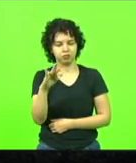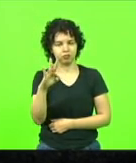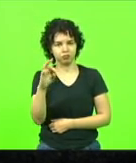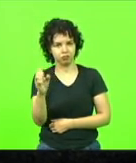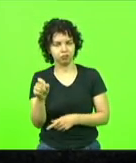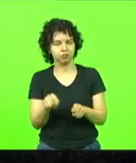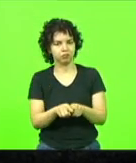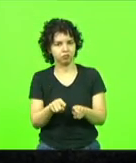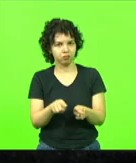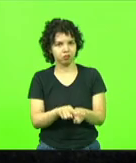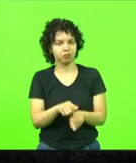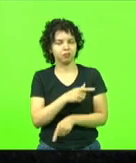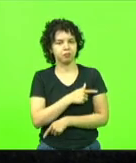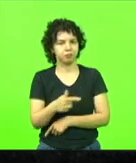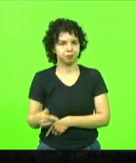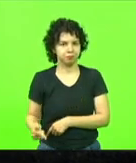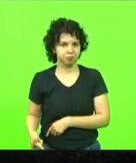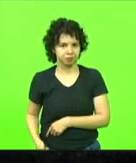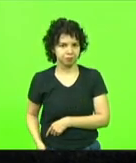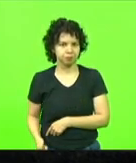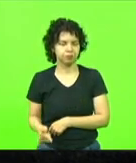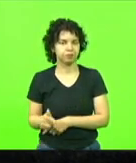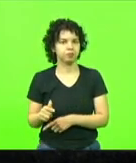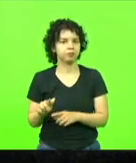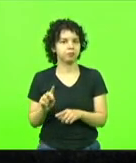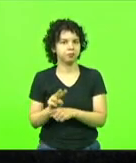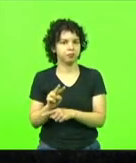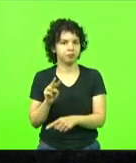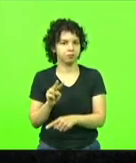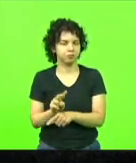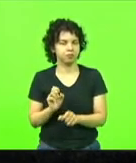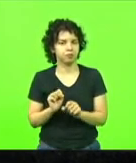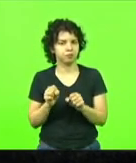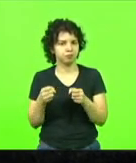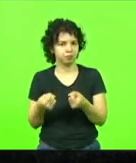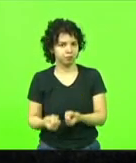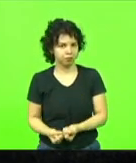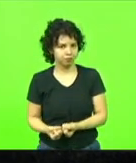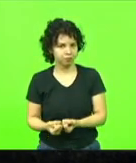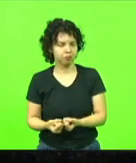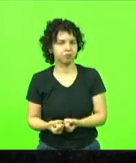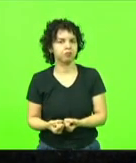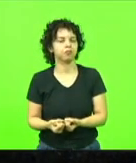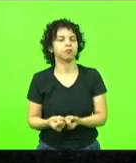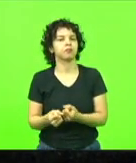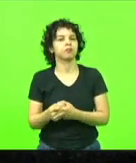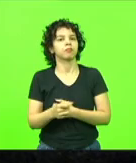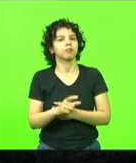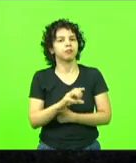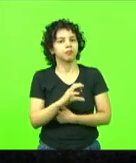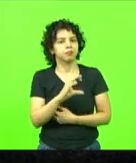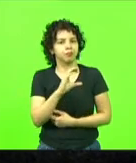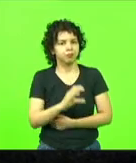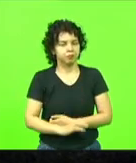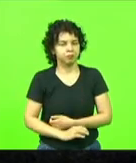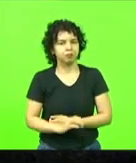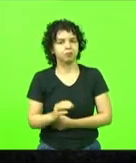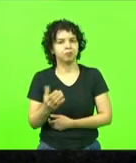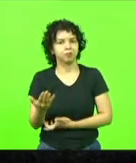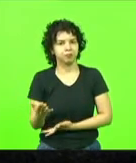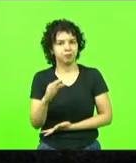Estadual de Proteção e Defesa Civil, Elton César Cunha, fizessem uso da palavra